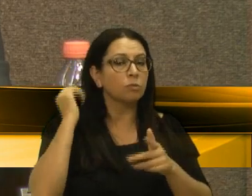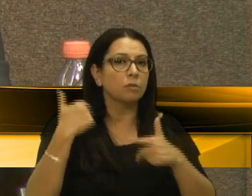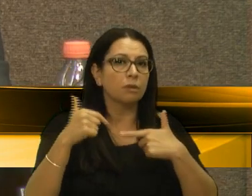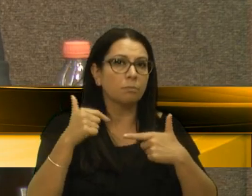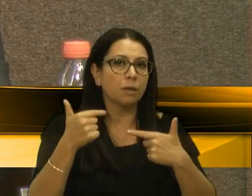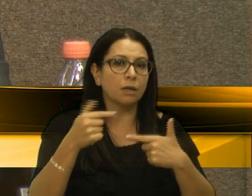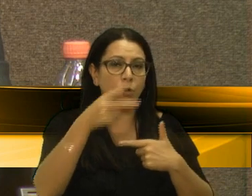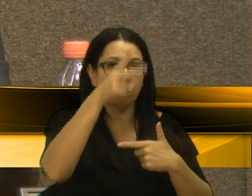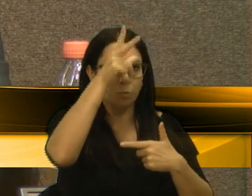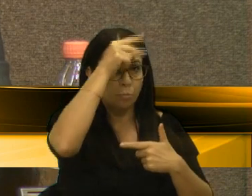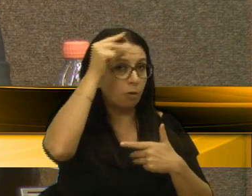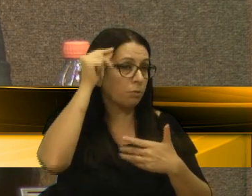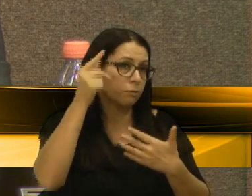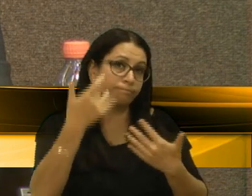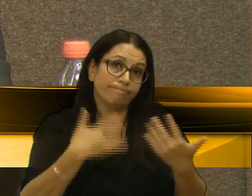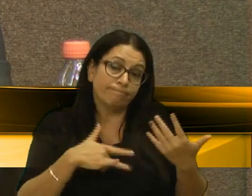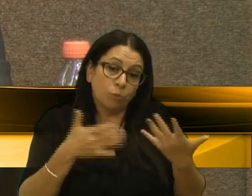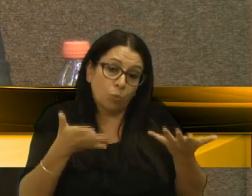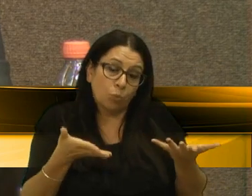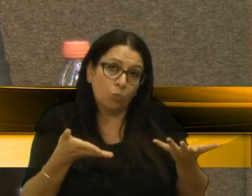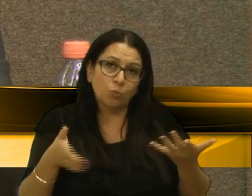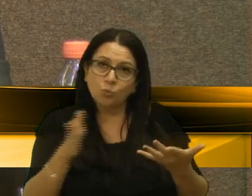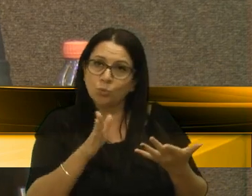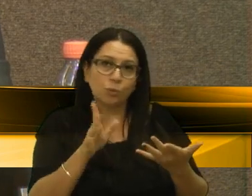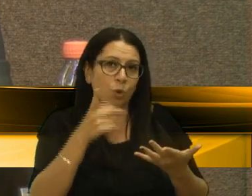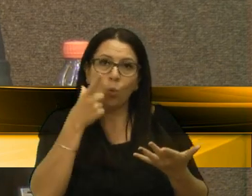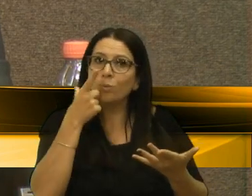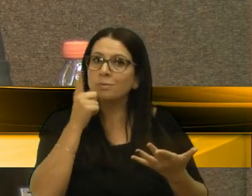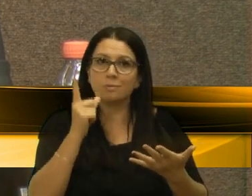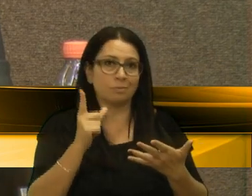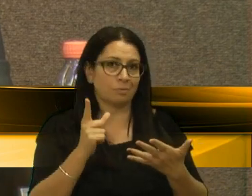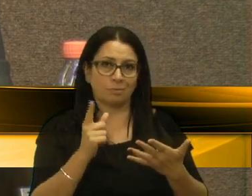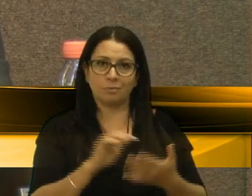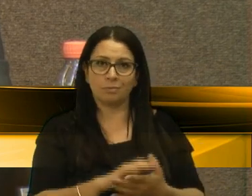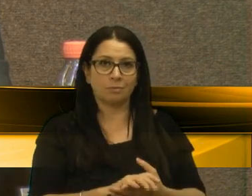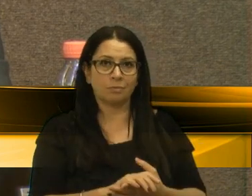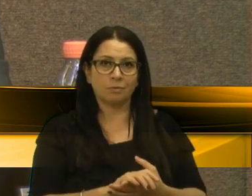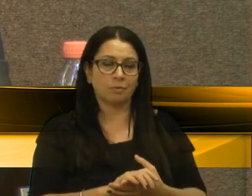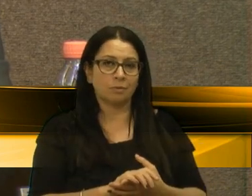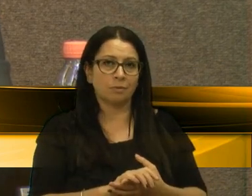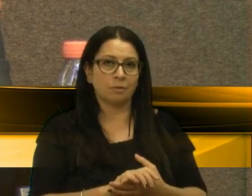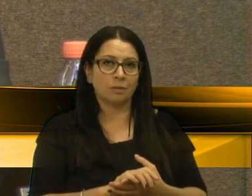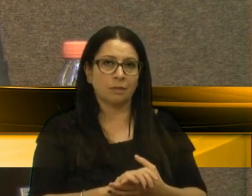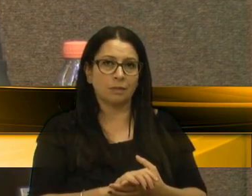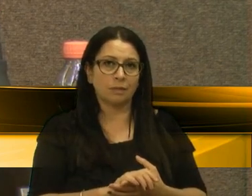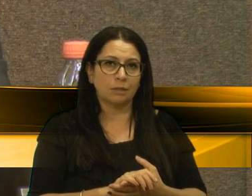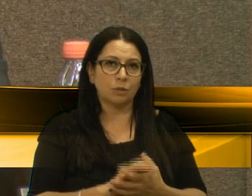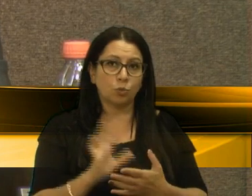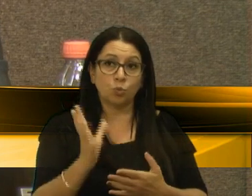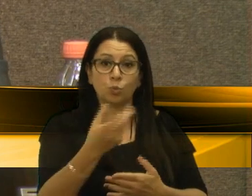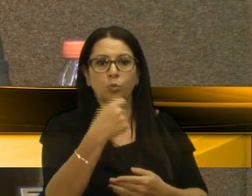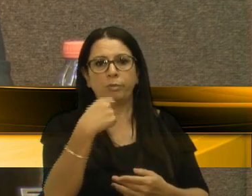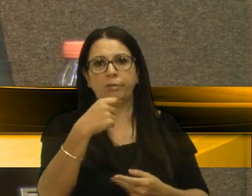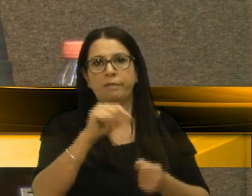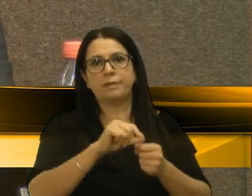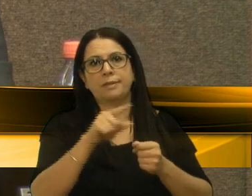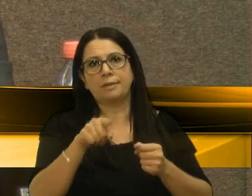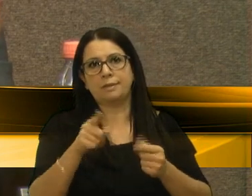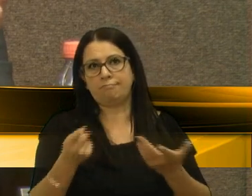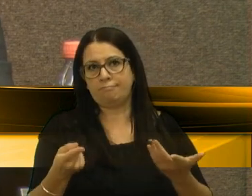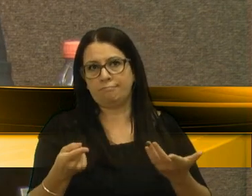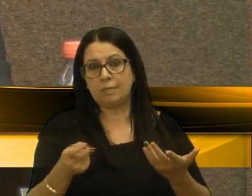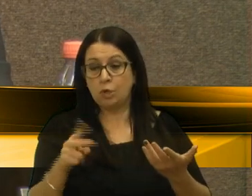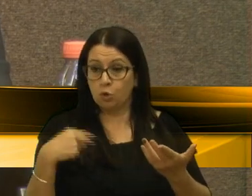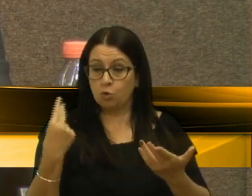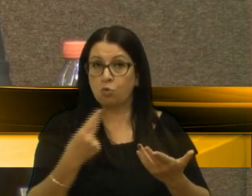infelizmente, na situação atual, ele não consegue poder suprir as suas necessidades. Nós